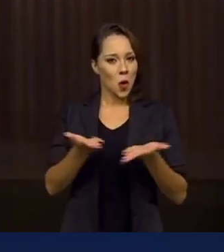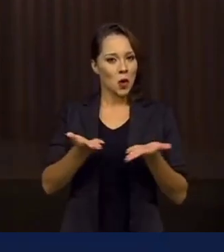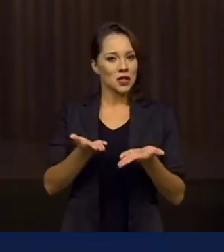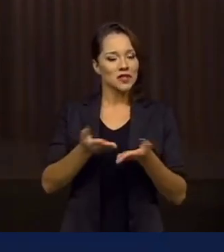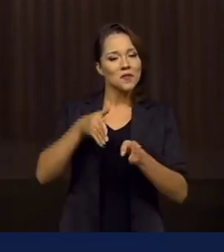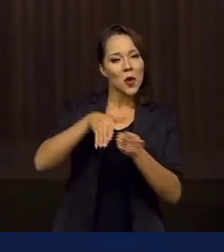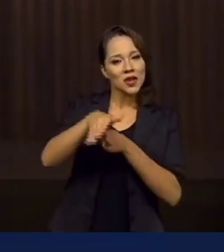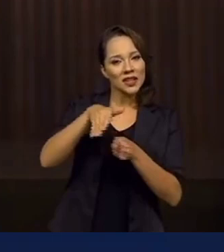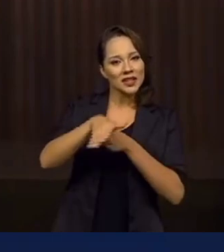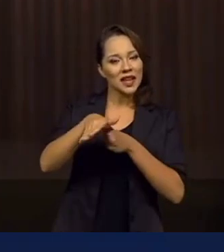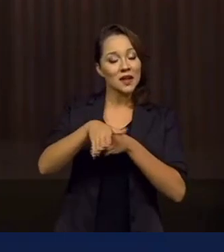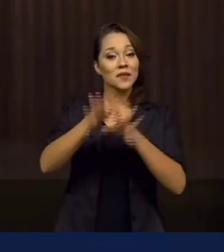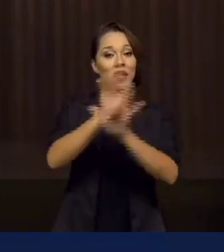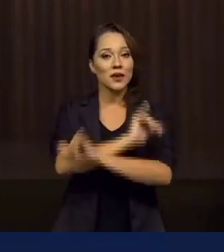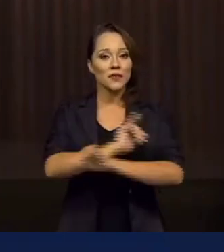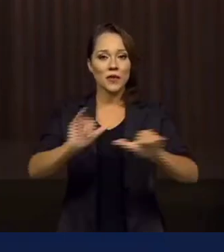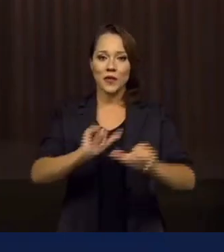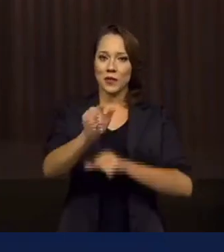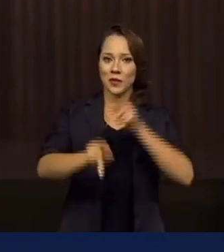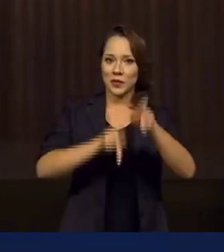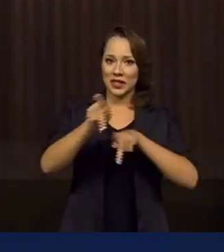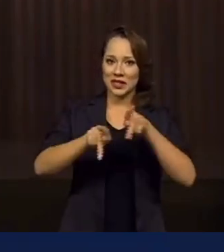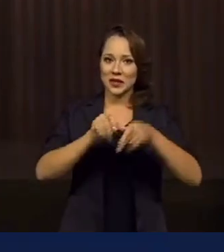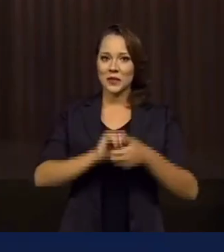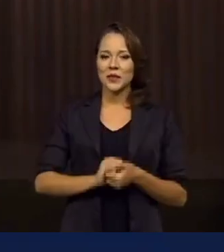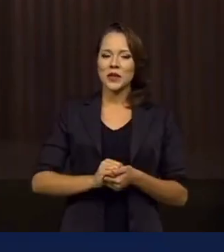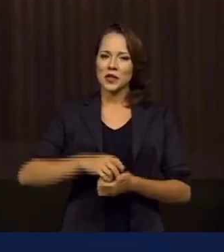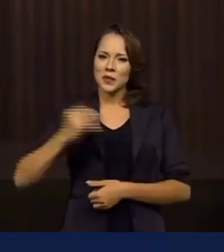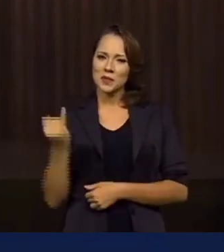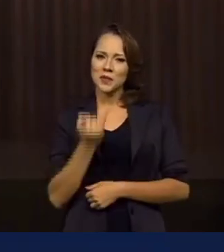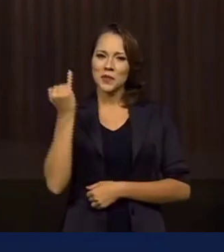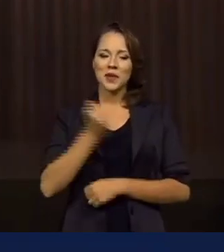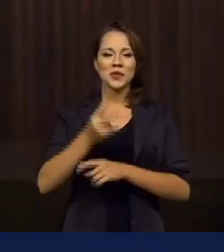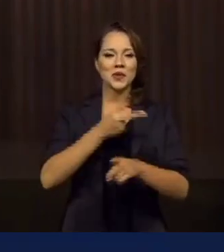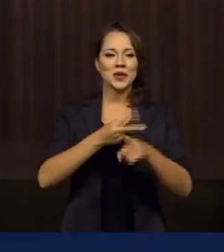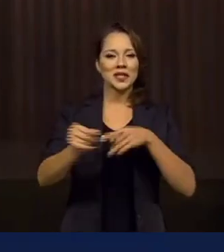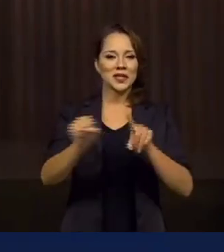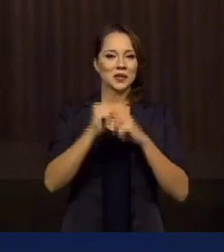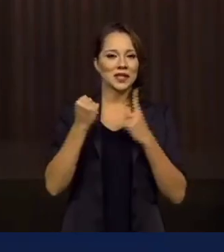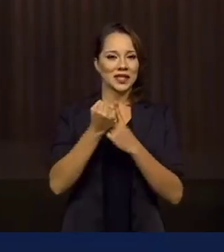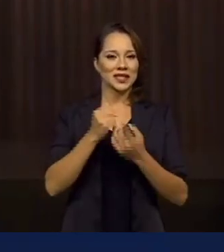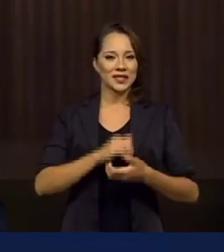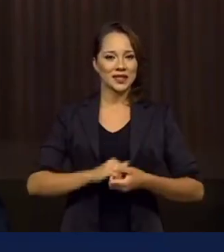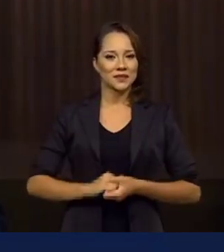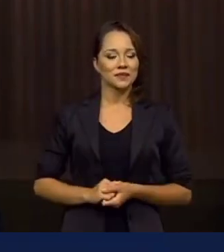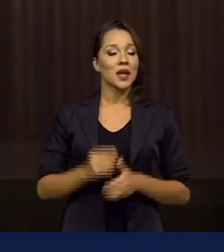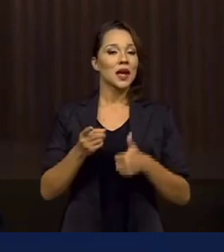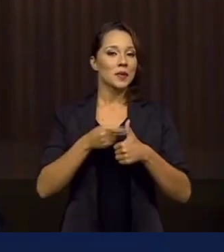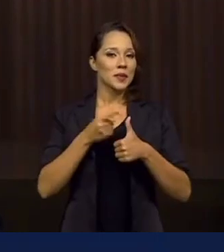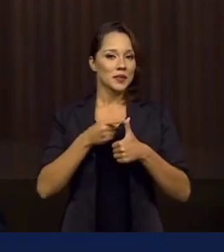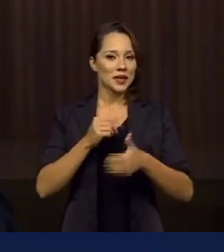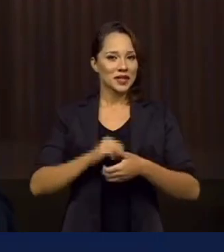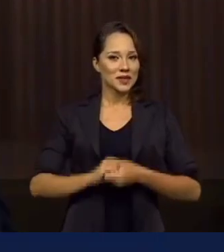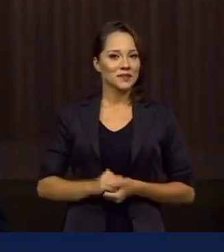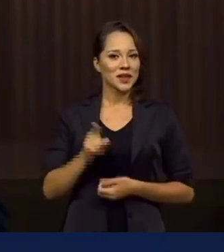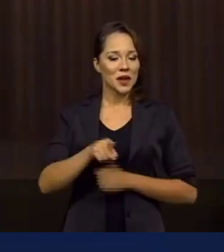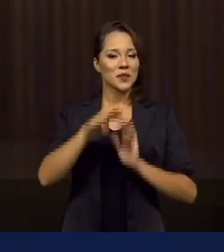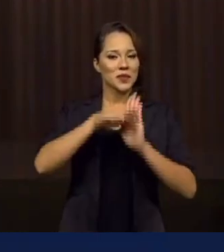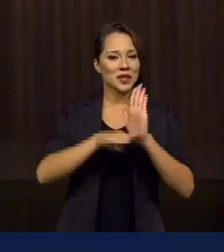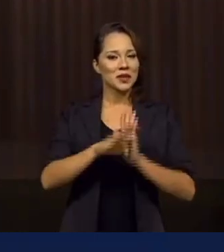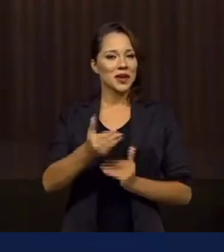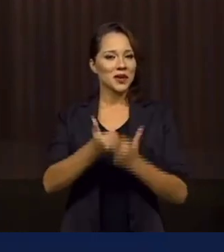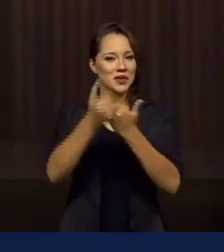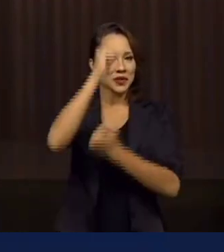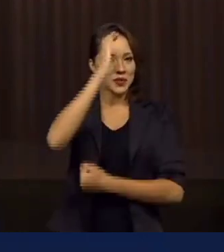orientar e informar a população sobre importantes conquistas sociais. A primeira delas é o Auxílio